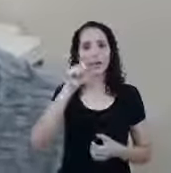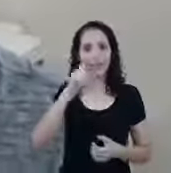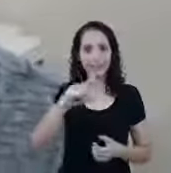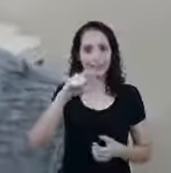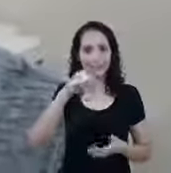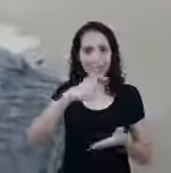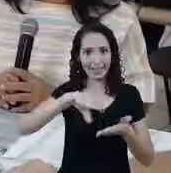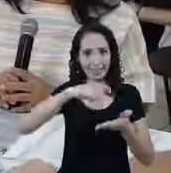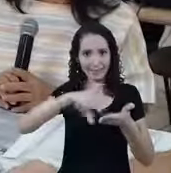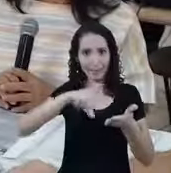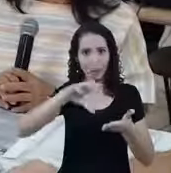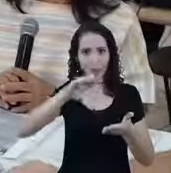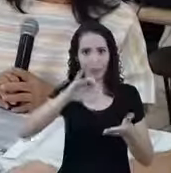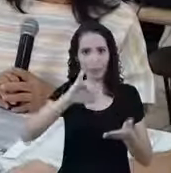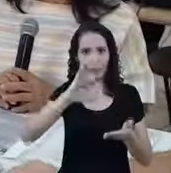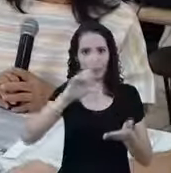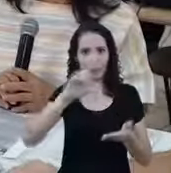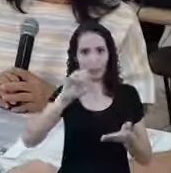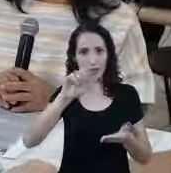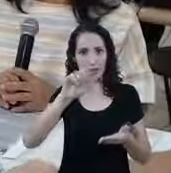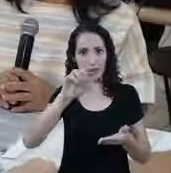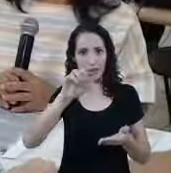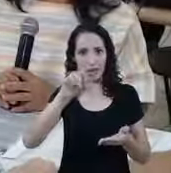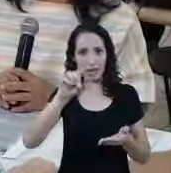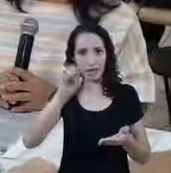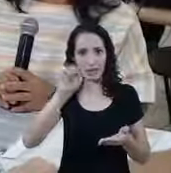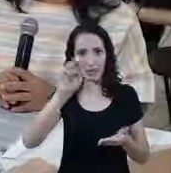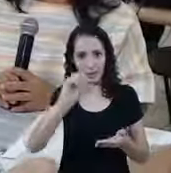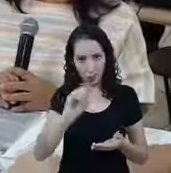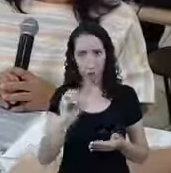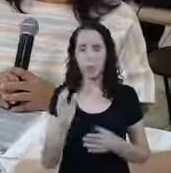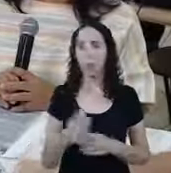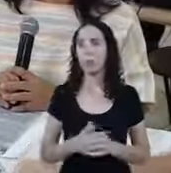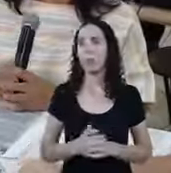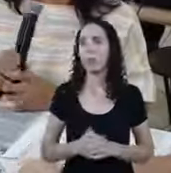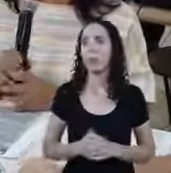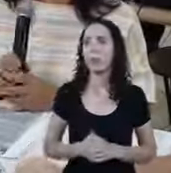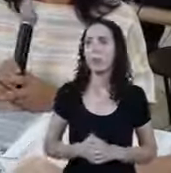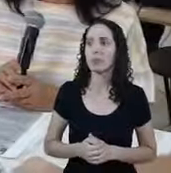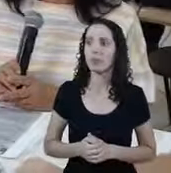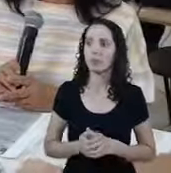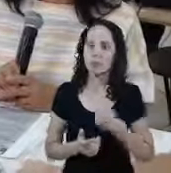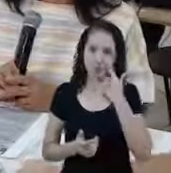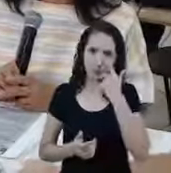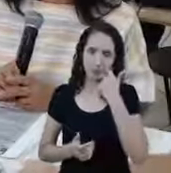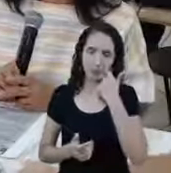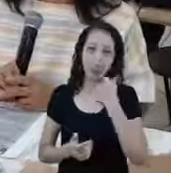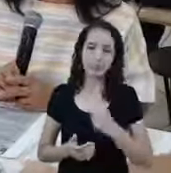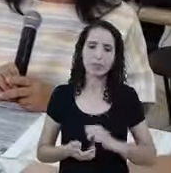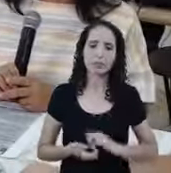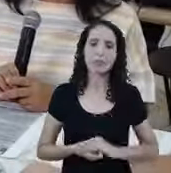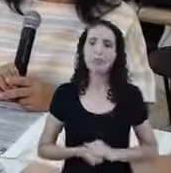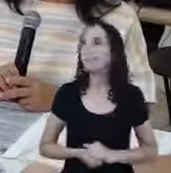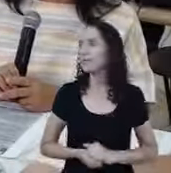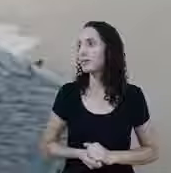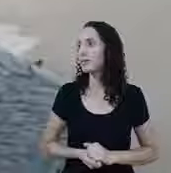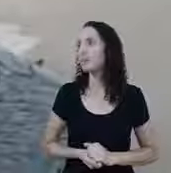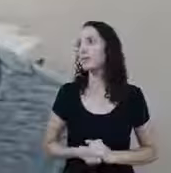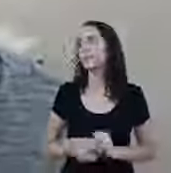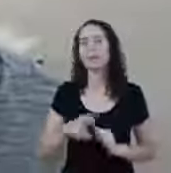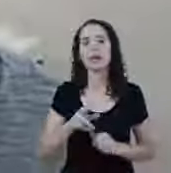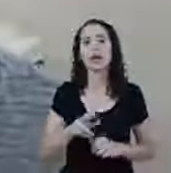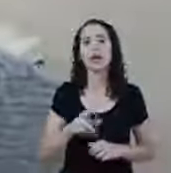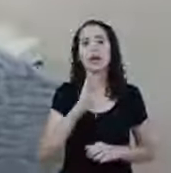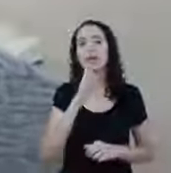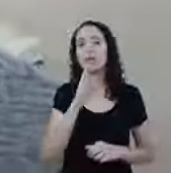carnê que a pessoa recebe A Márcia É o carnê do INSS Do Léo É o Léo O carnê Léo É o carnê do INSS Márcia Responde pra